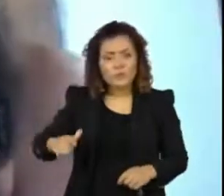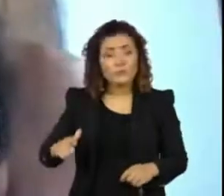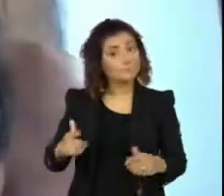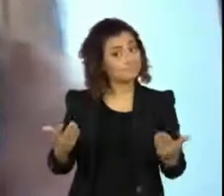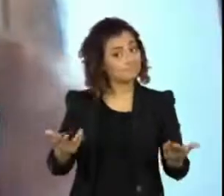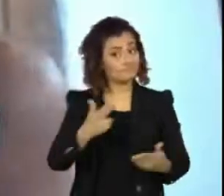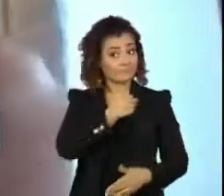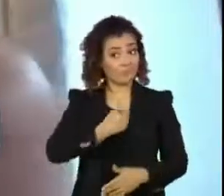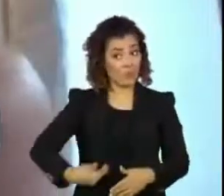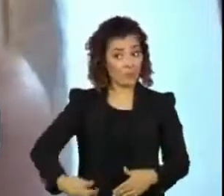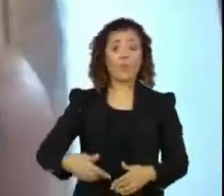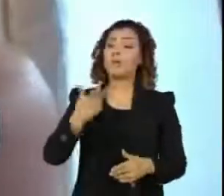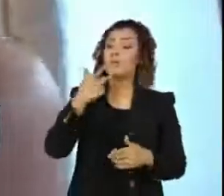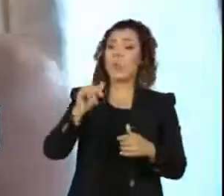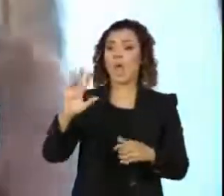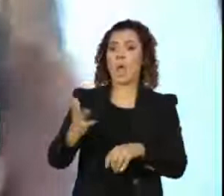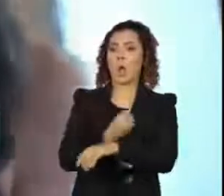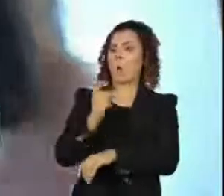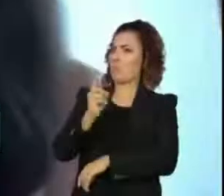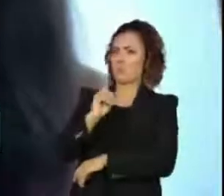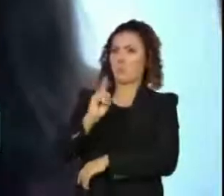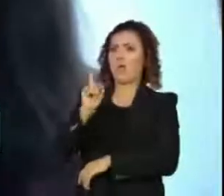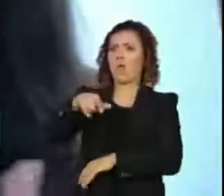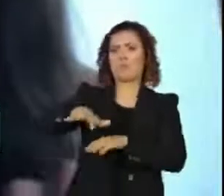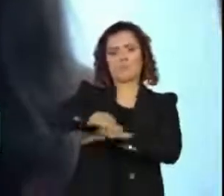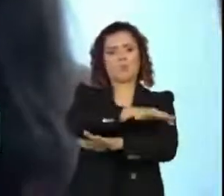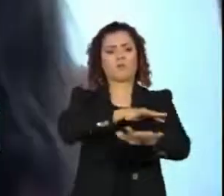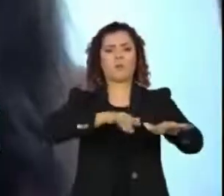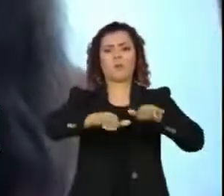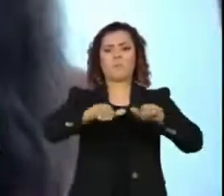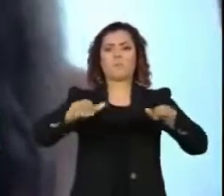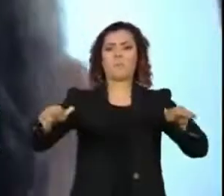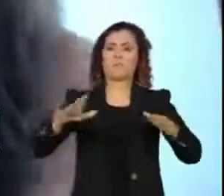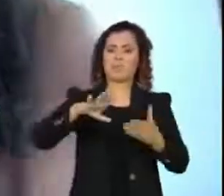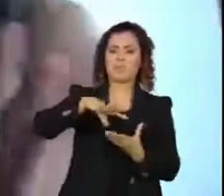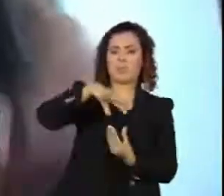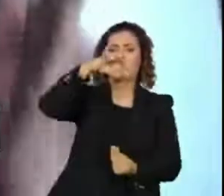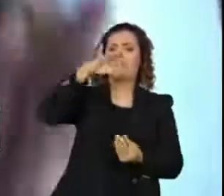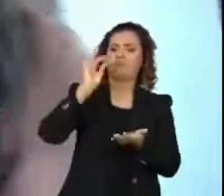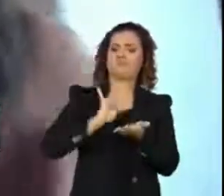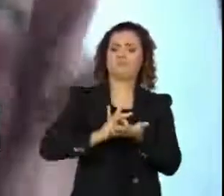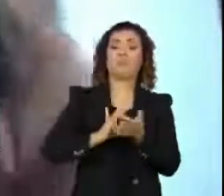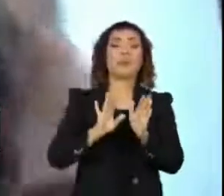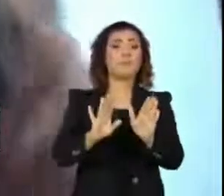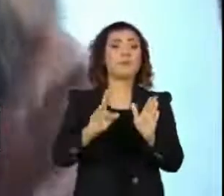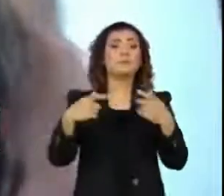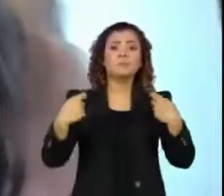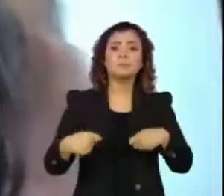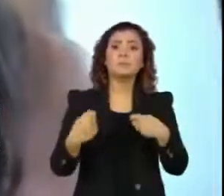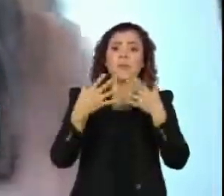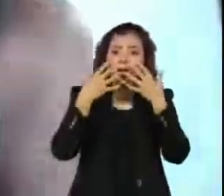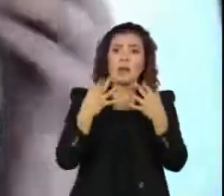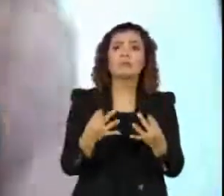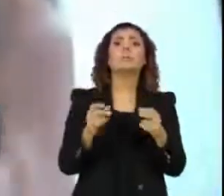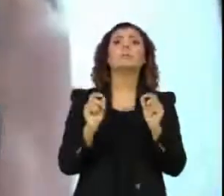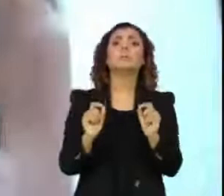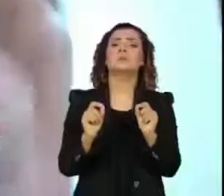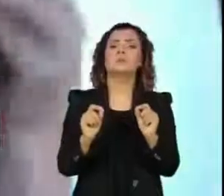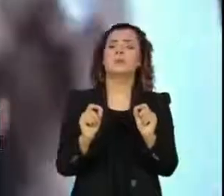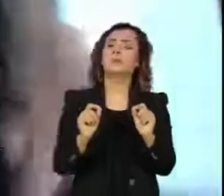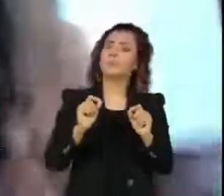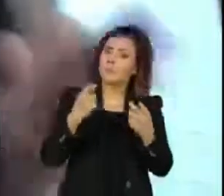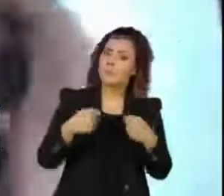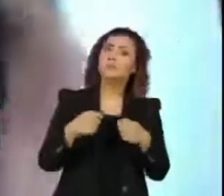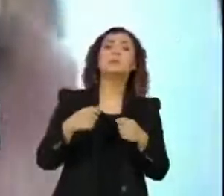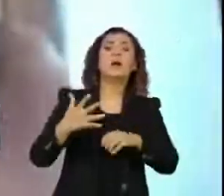dito que não se trata de um golpe, mas um movimento, um movimento democrático. E é preciso, gente, usar o